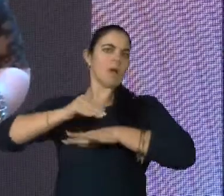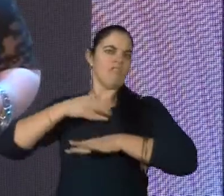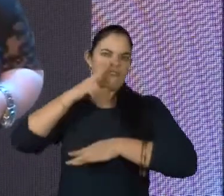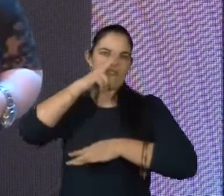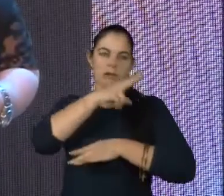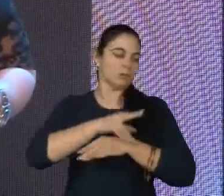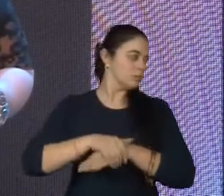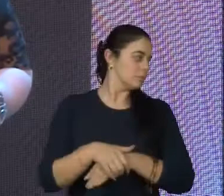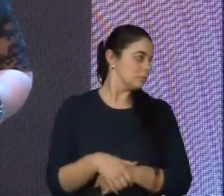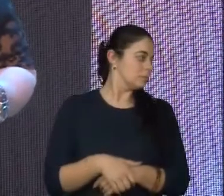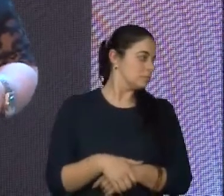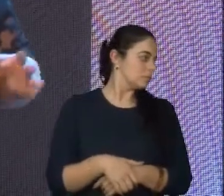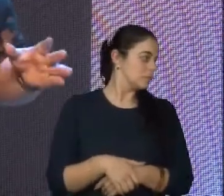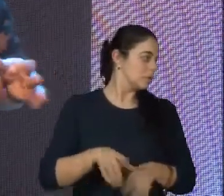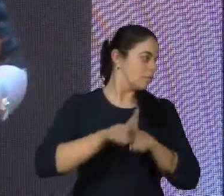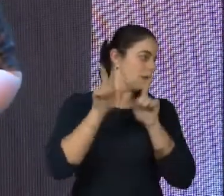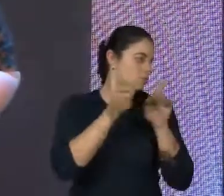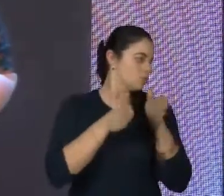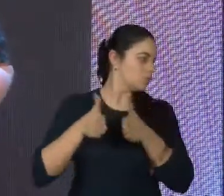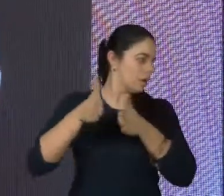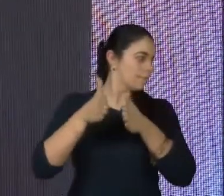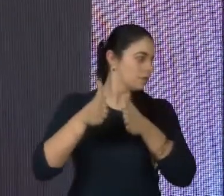menos, a gente está em um caminho